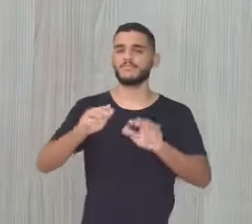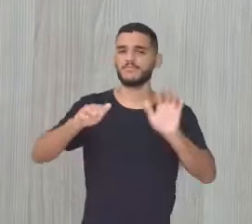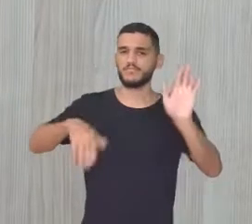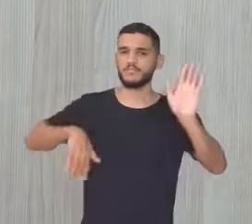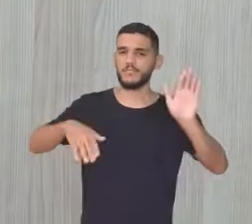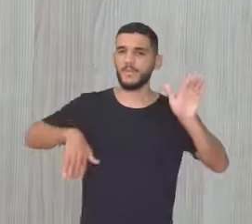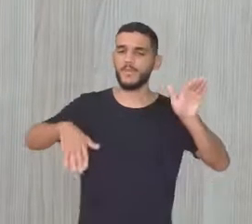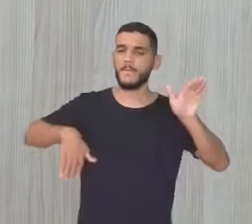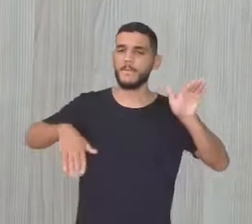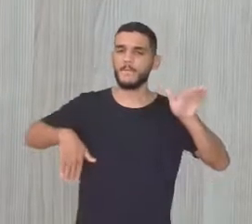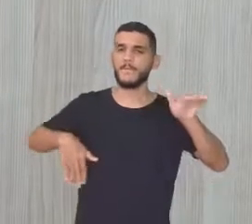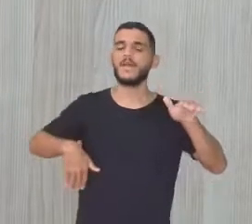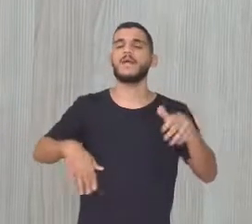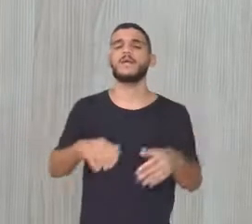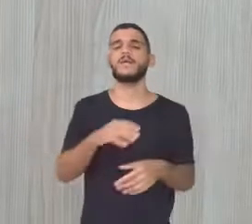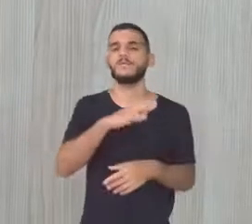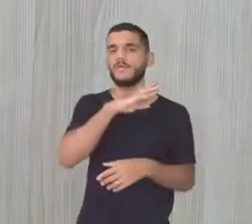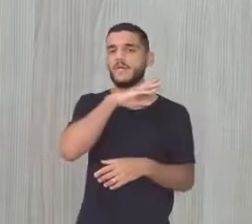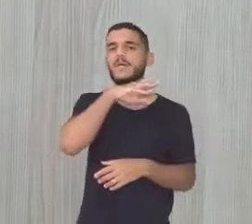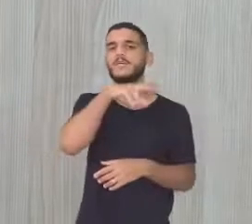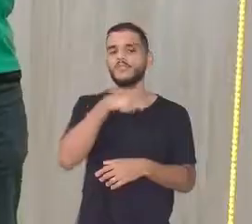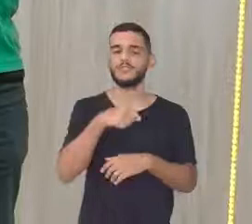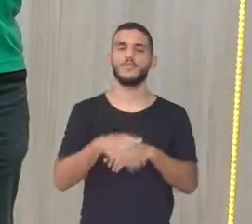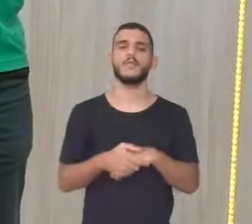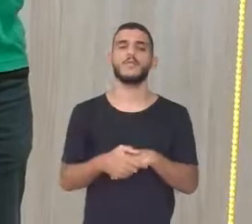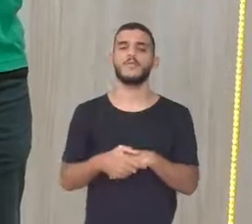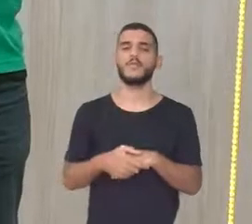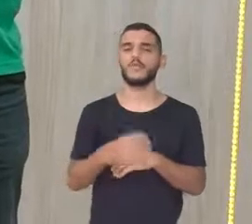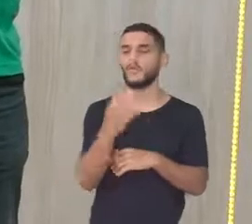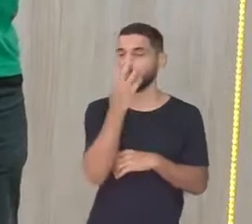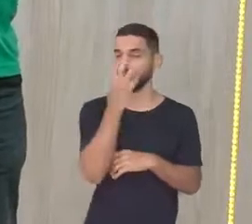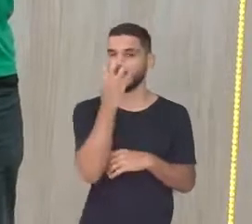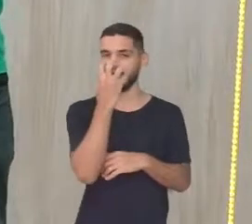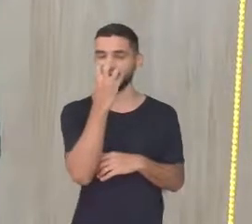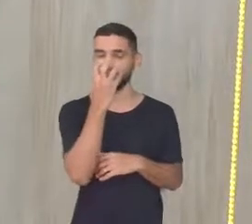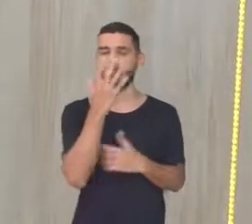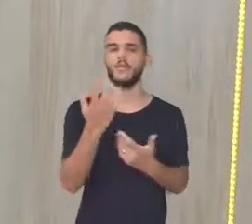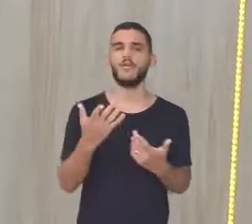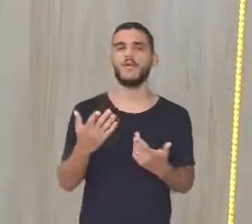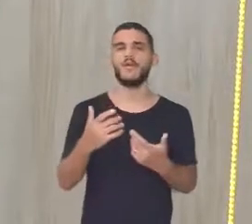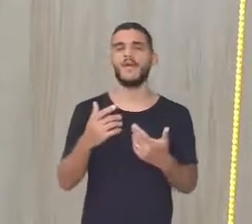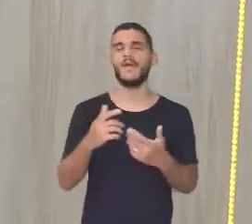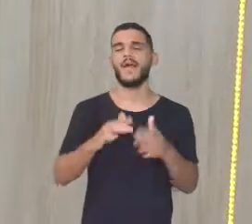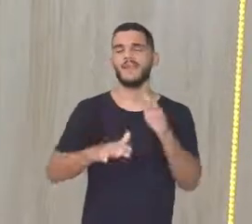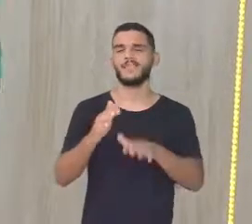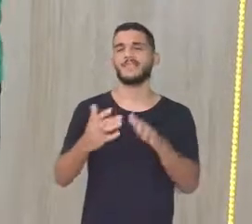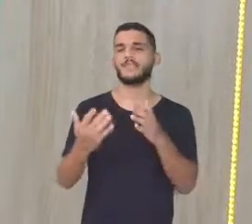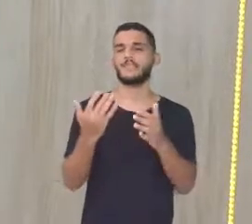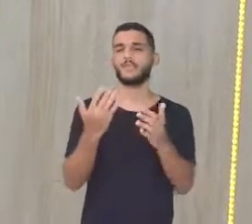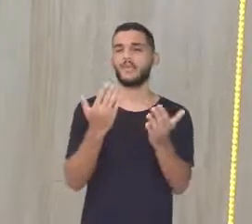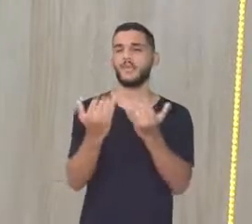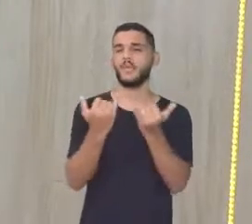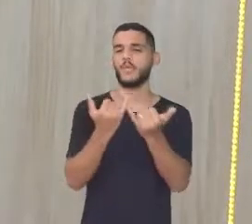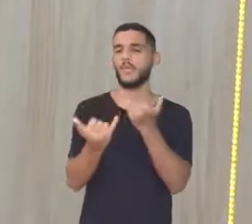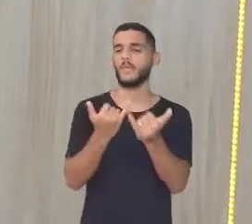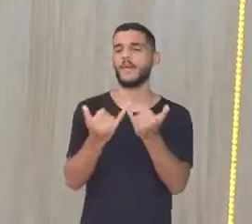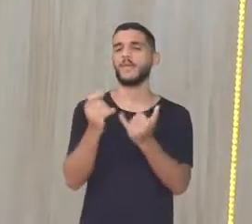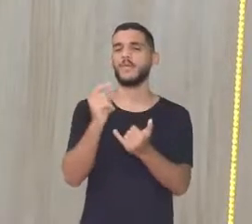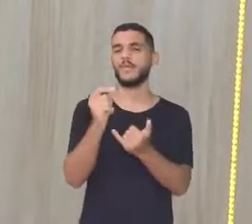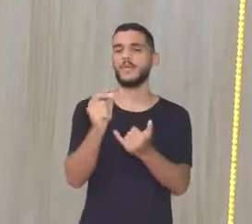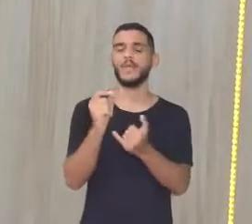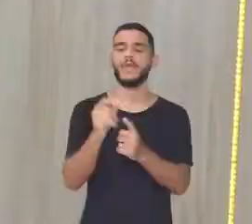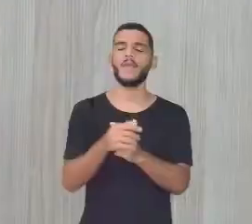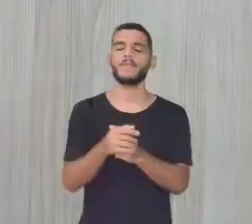referente A um rugido Da onda O som O barulho Que faz E uma pedra Que dizem Que parece